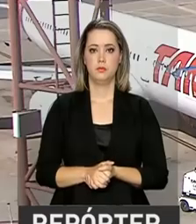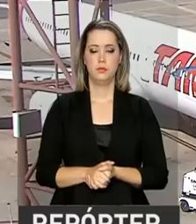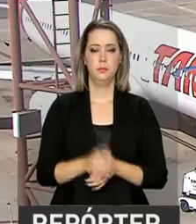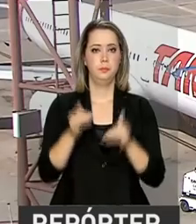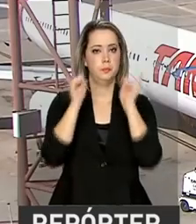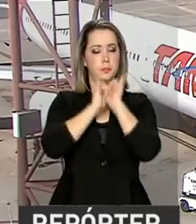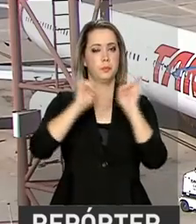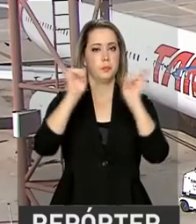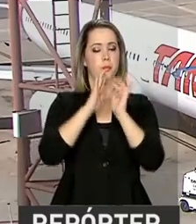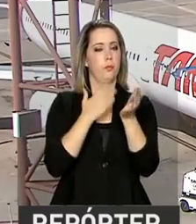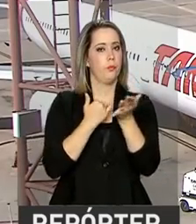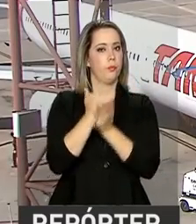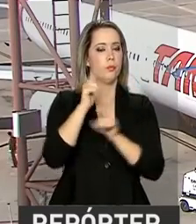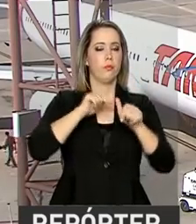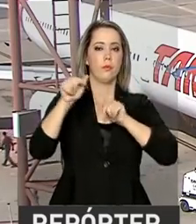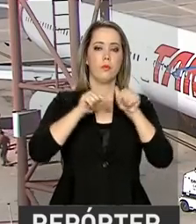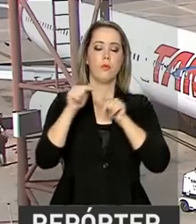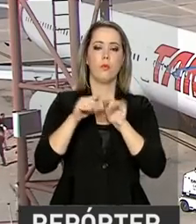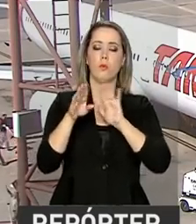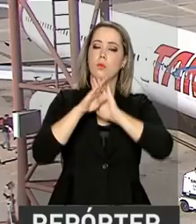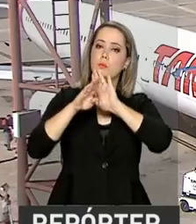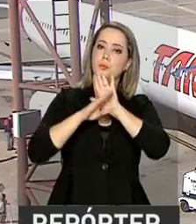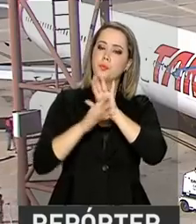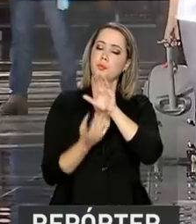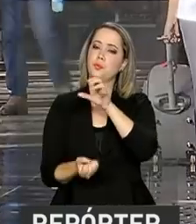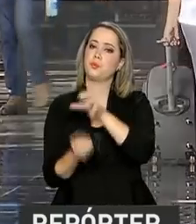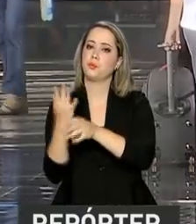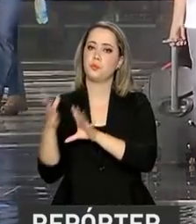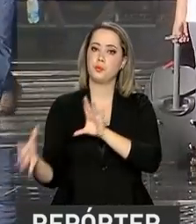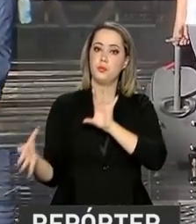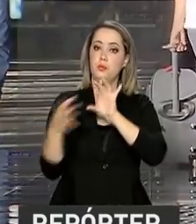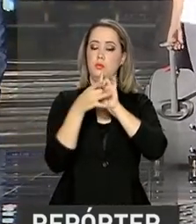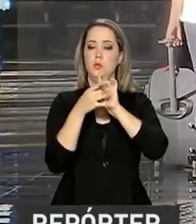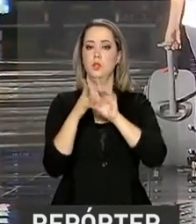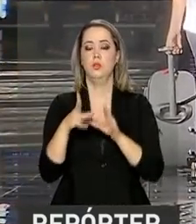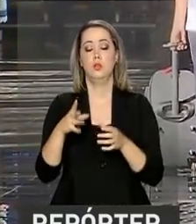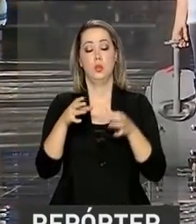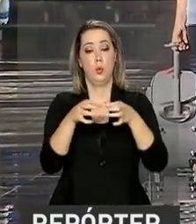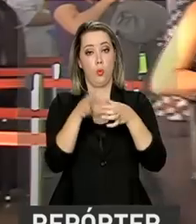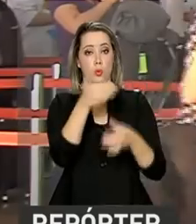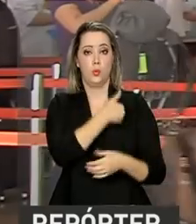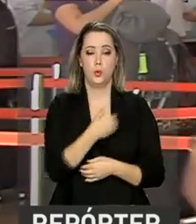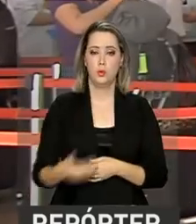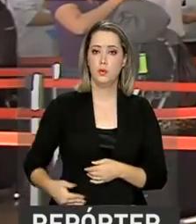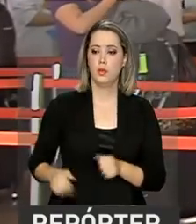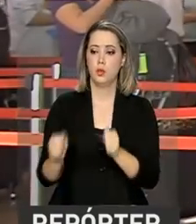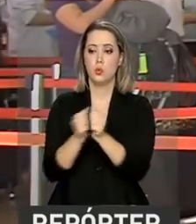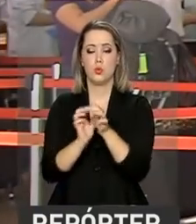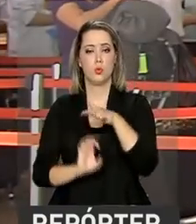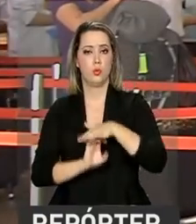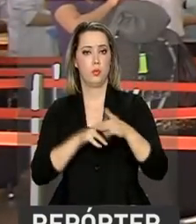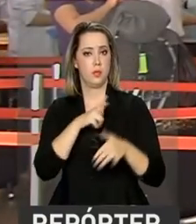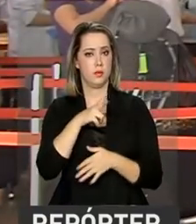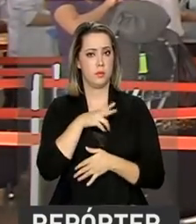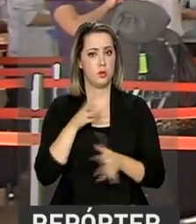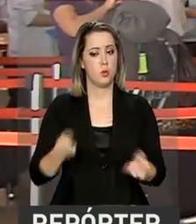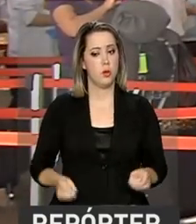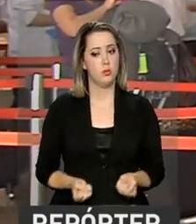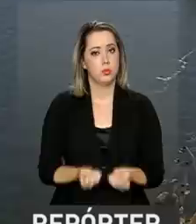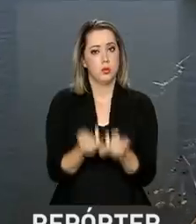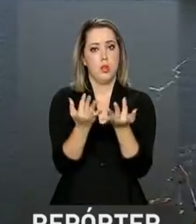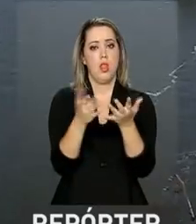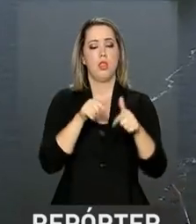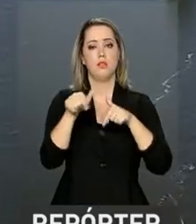Temer, o Programa de Parcerias foi criado para fortalecer a relação entre Estado e iniciativa privada, e assim gerar investimentos e